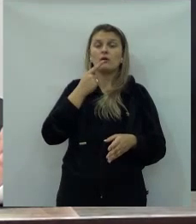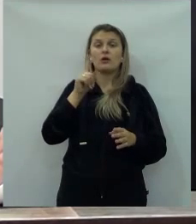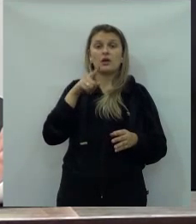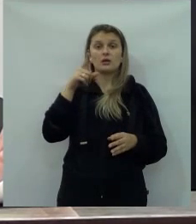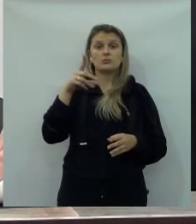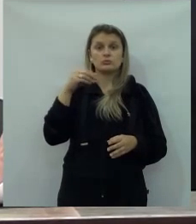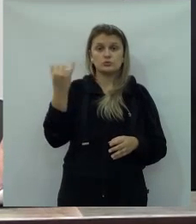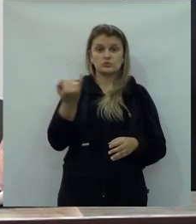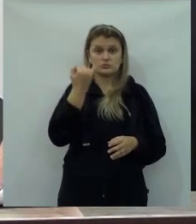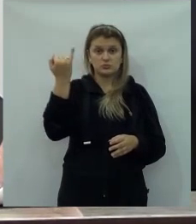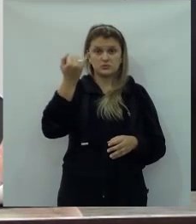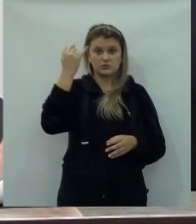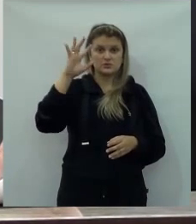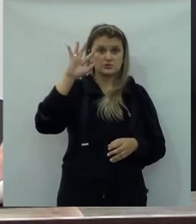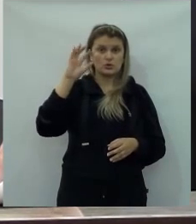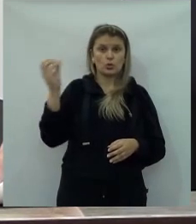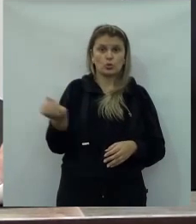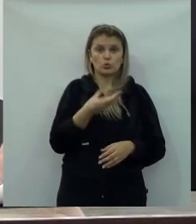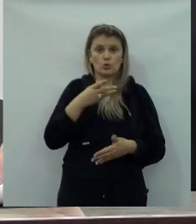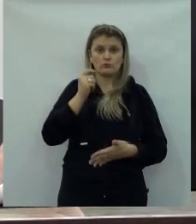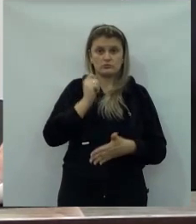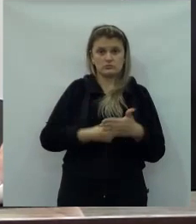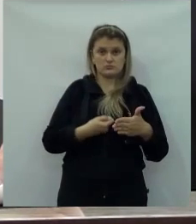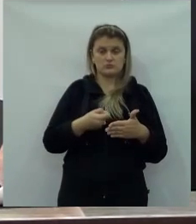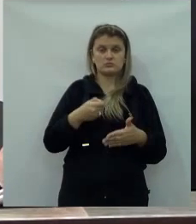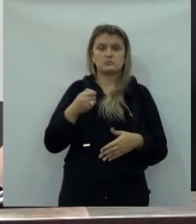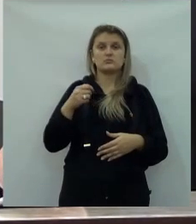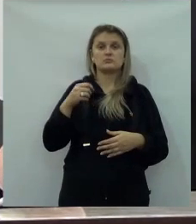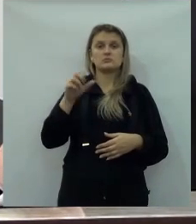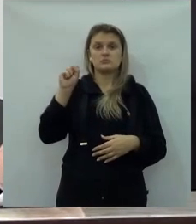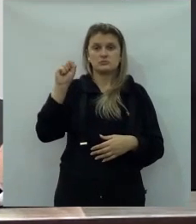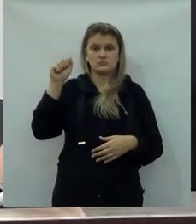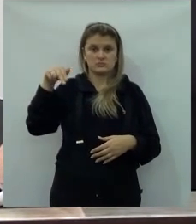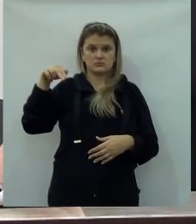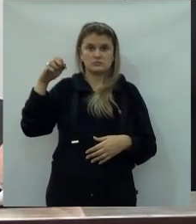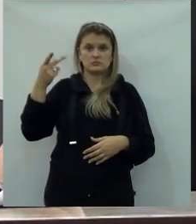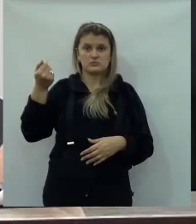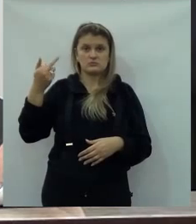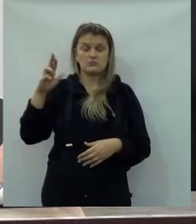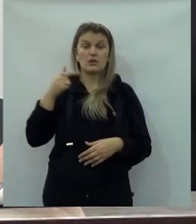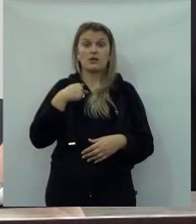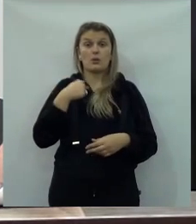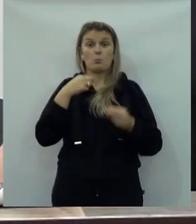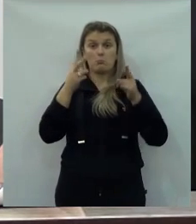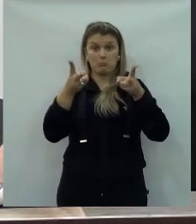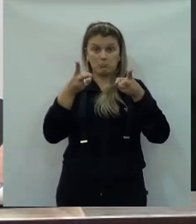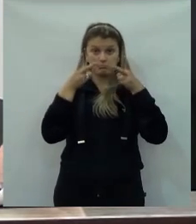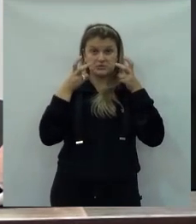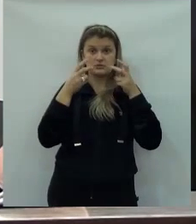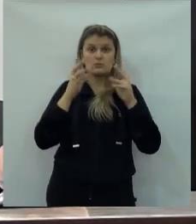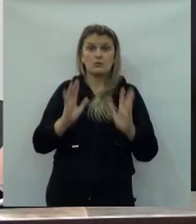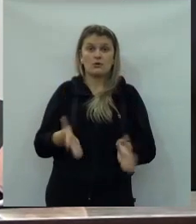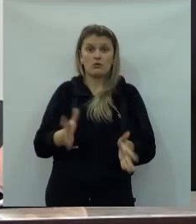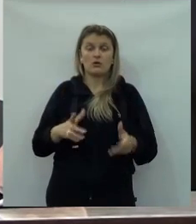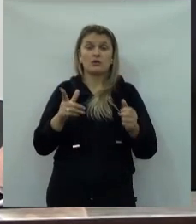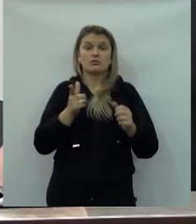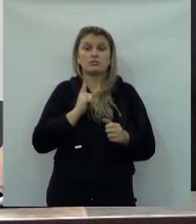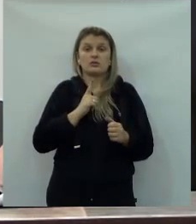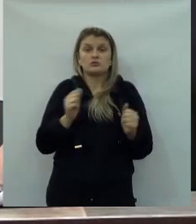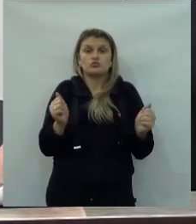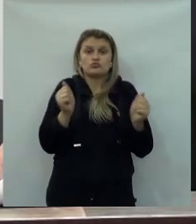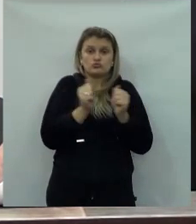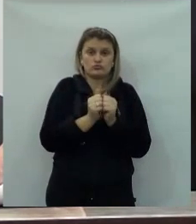Então, eu digo assim que foi muito importante a renovação do contrato com a Sanepar por essa Casa de Leis.